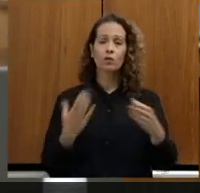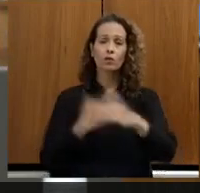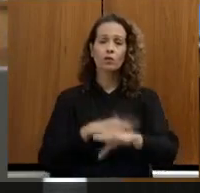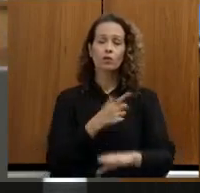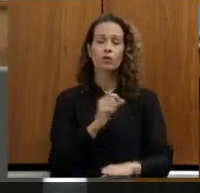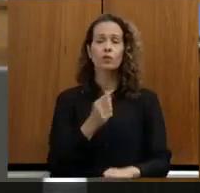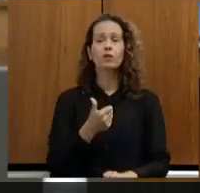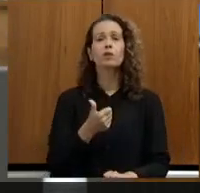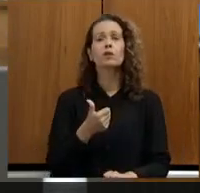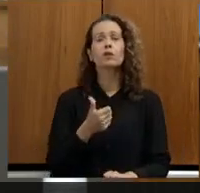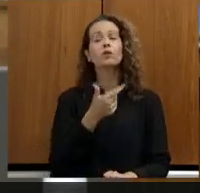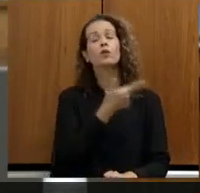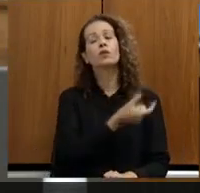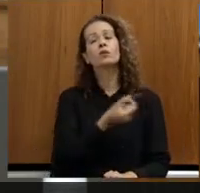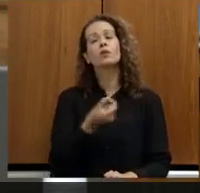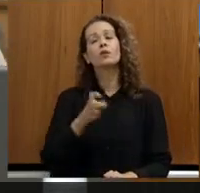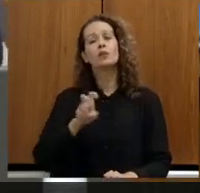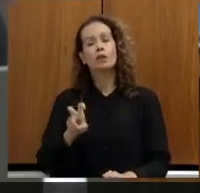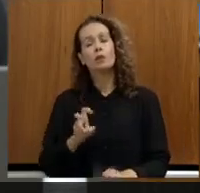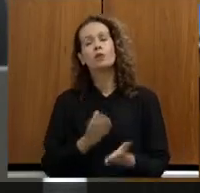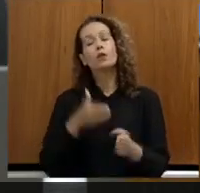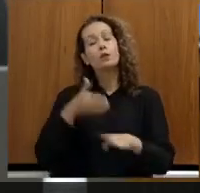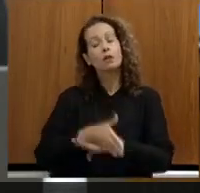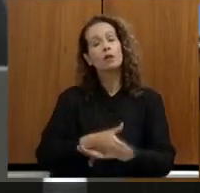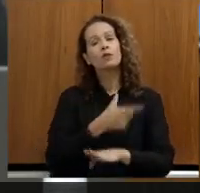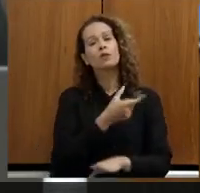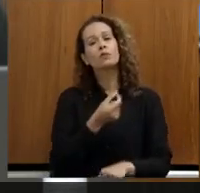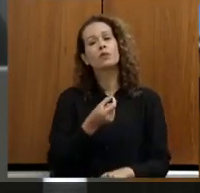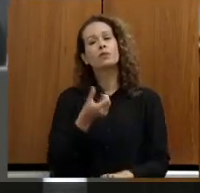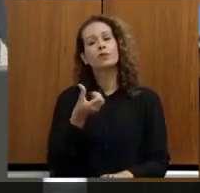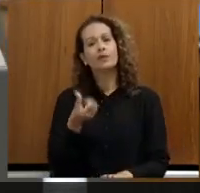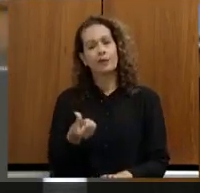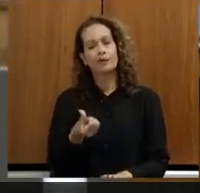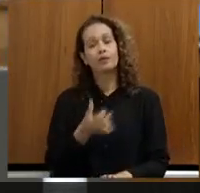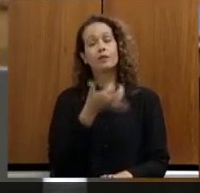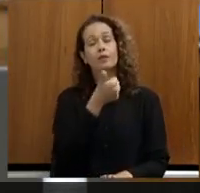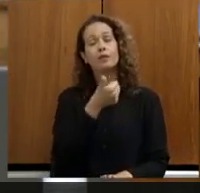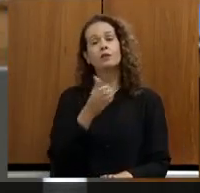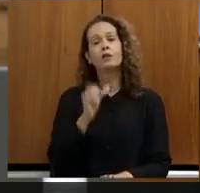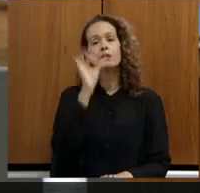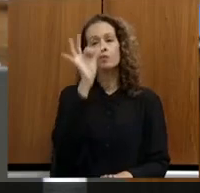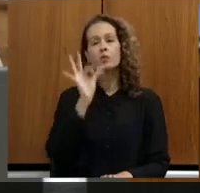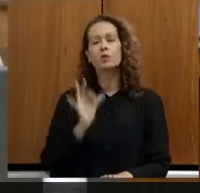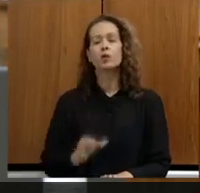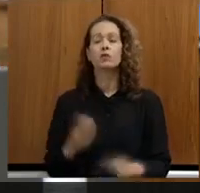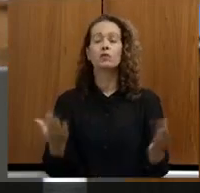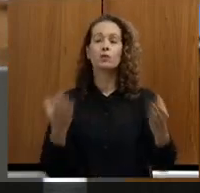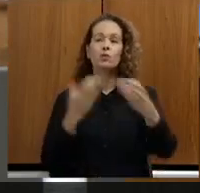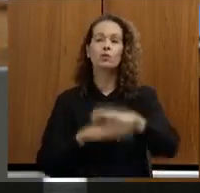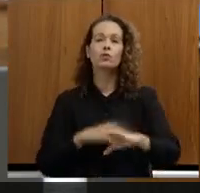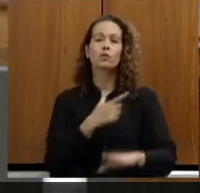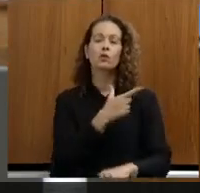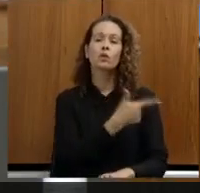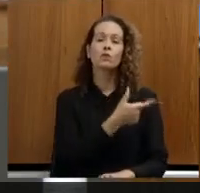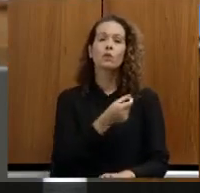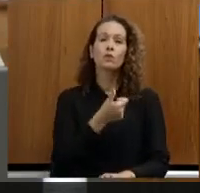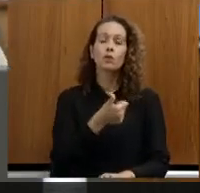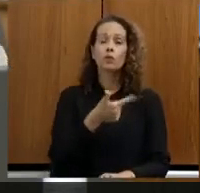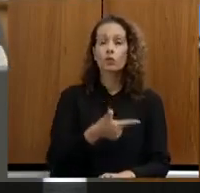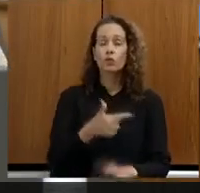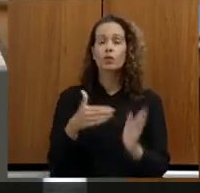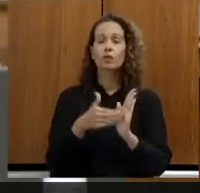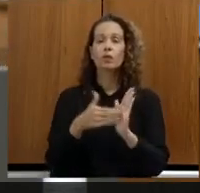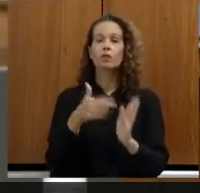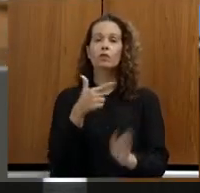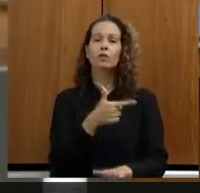entrada 2006 do qual eu fiz parte 16% do concurso 2012 2013 e temos aí